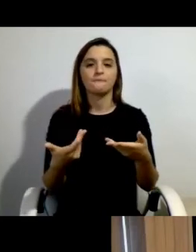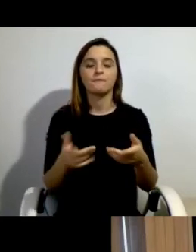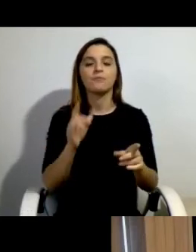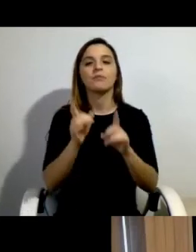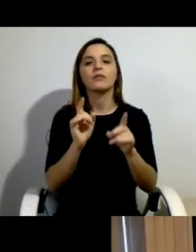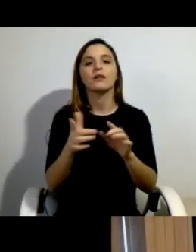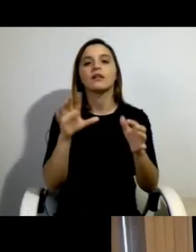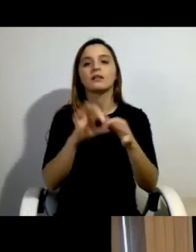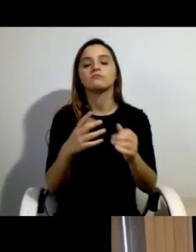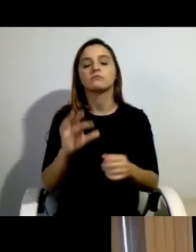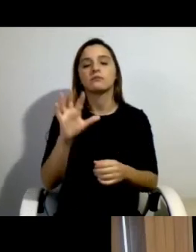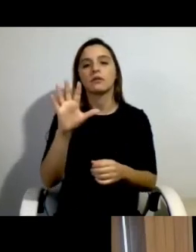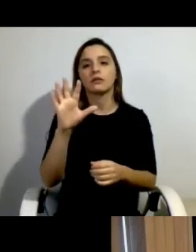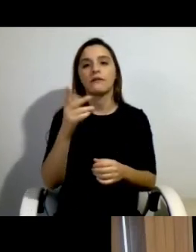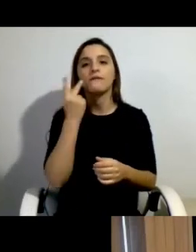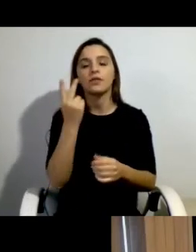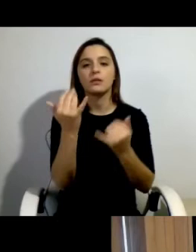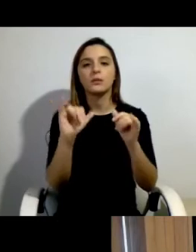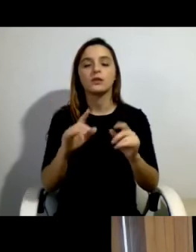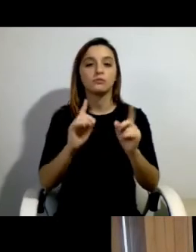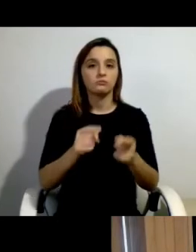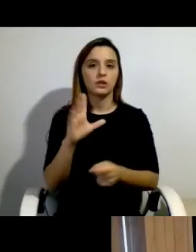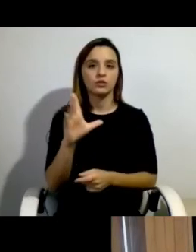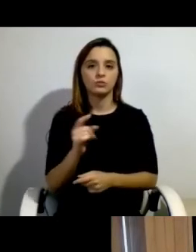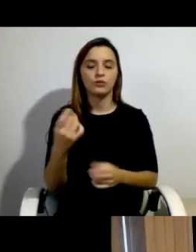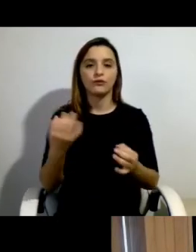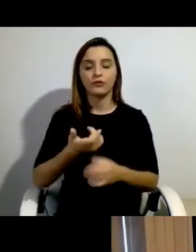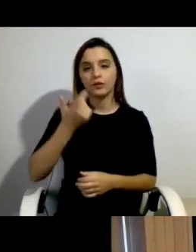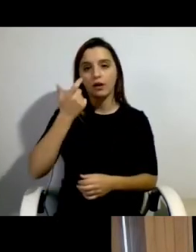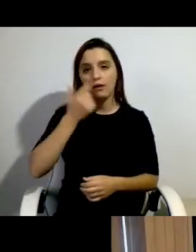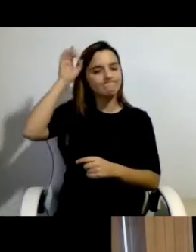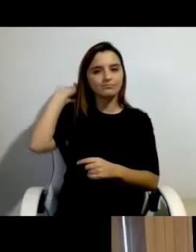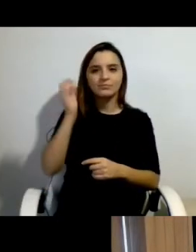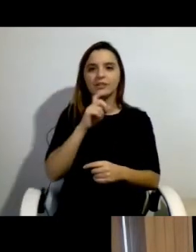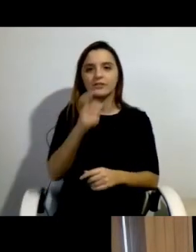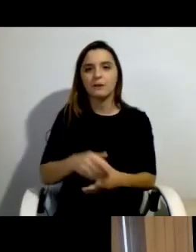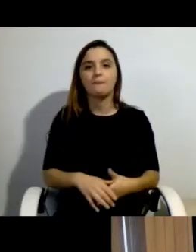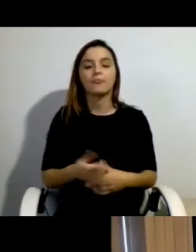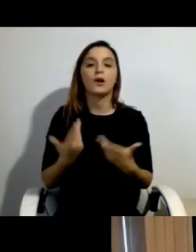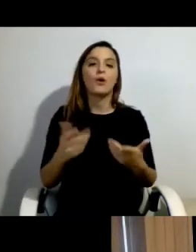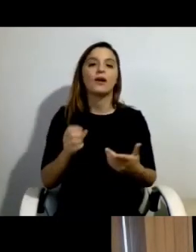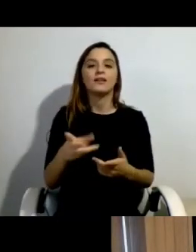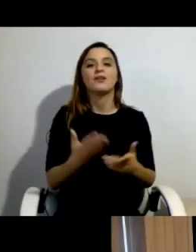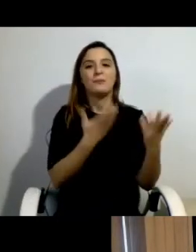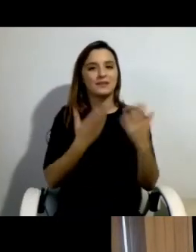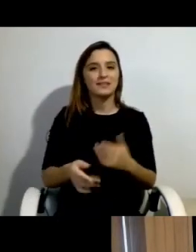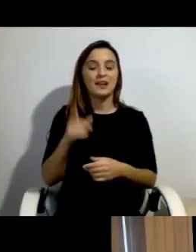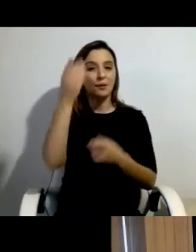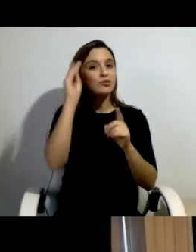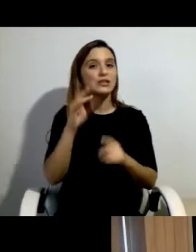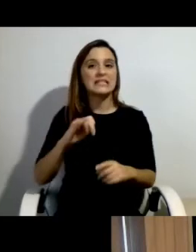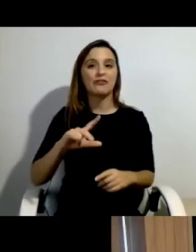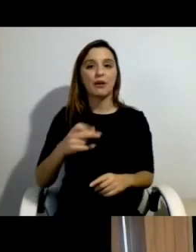independente em Lisboa, da experiência piloto à efetivação de um direito. A professora Silvia Portugal é